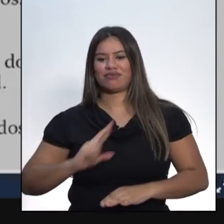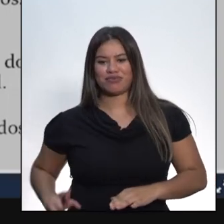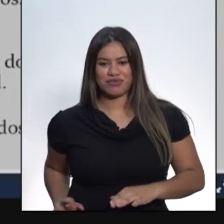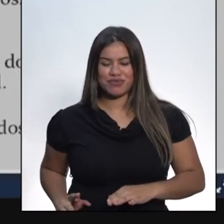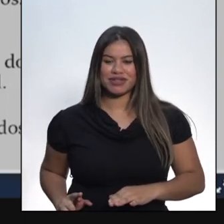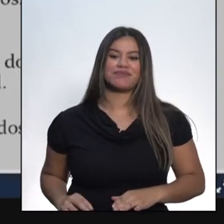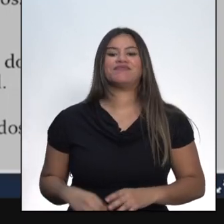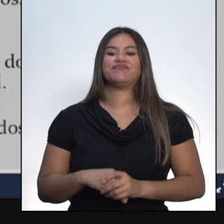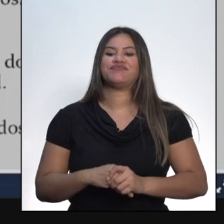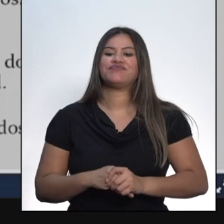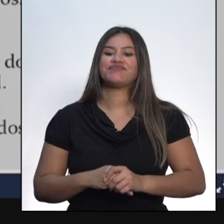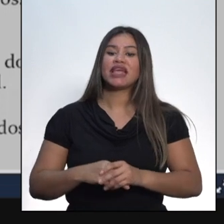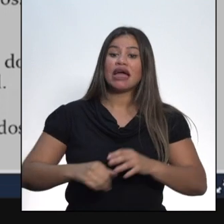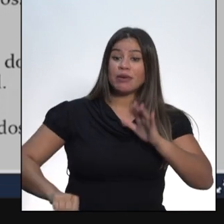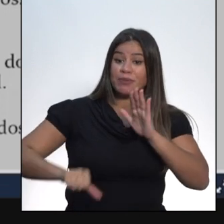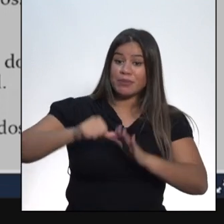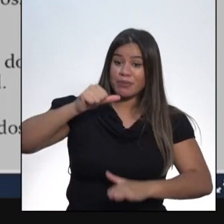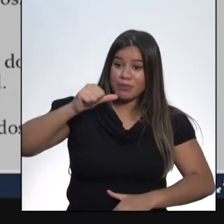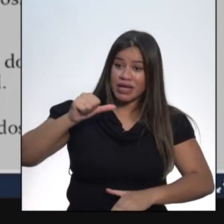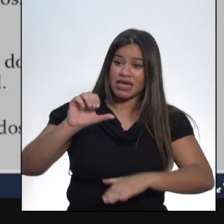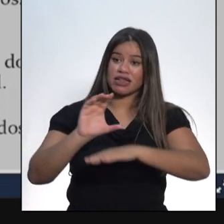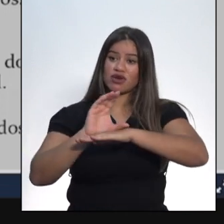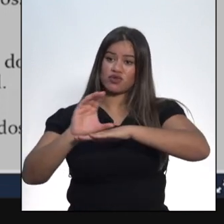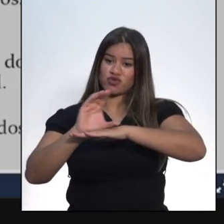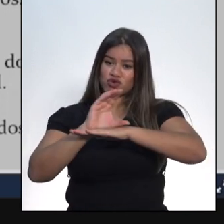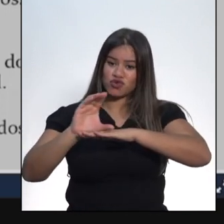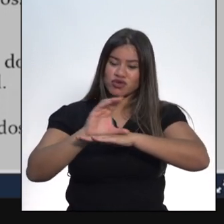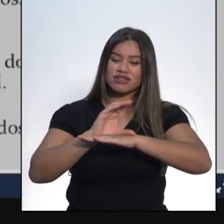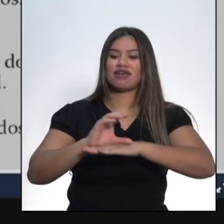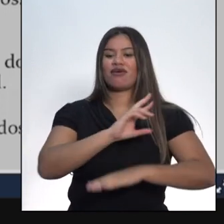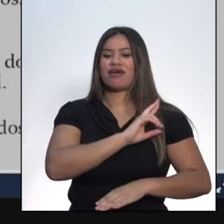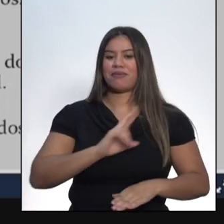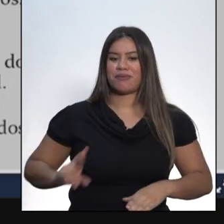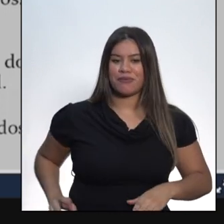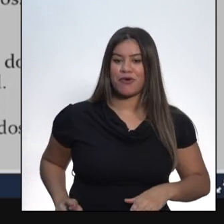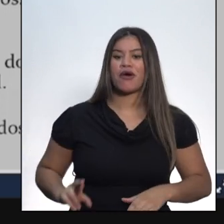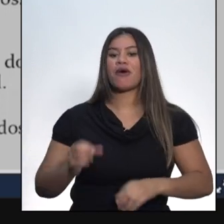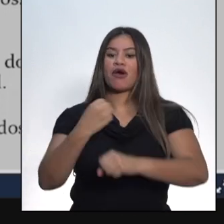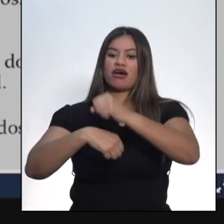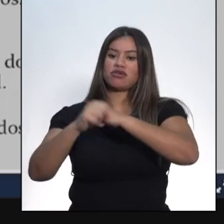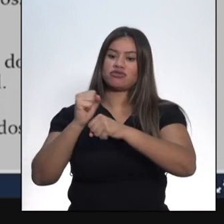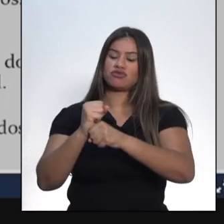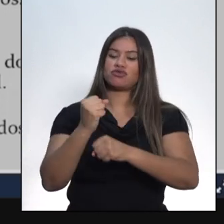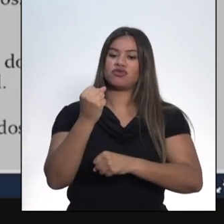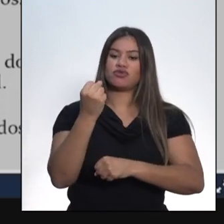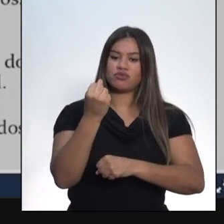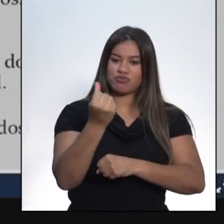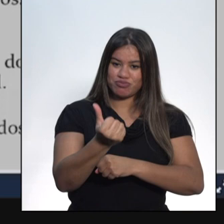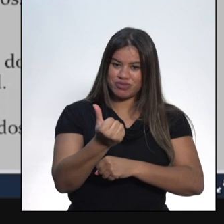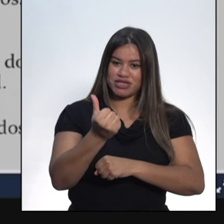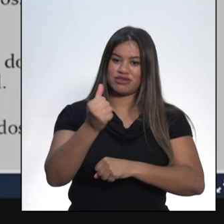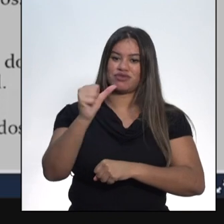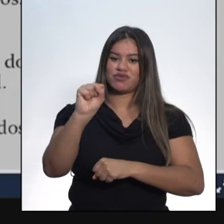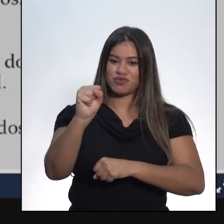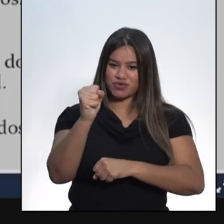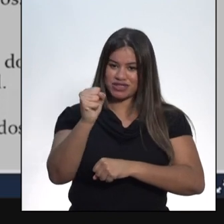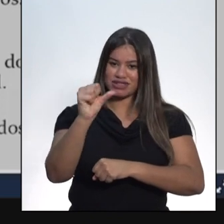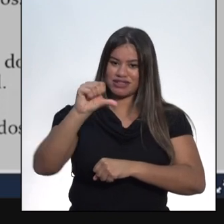Constituição republicana foi promulgada em 1891. Uma Constituição